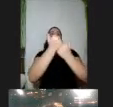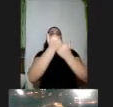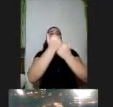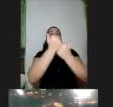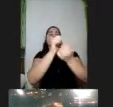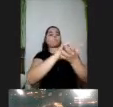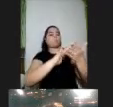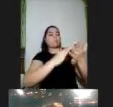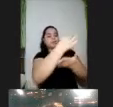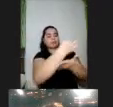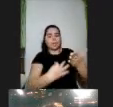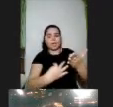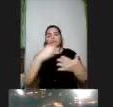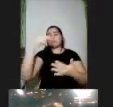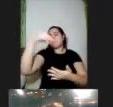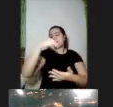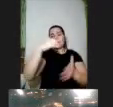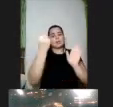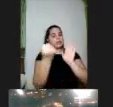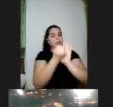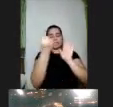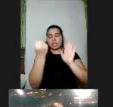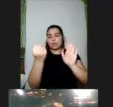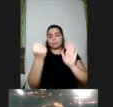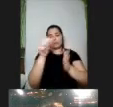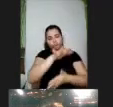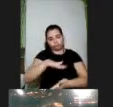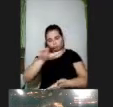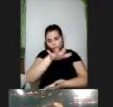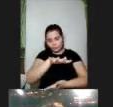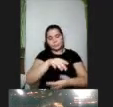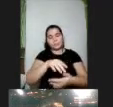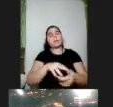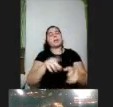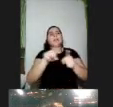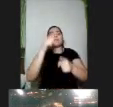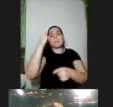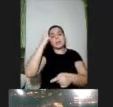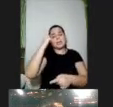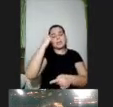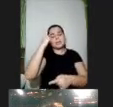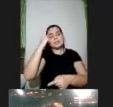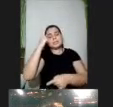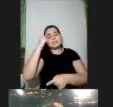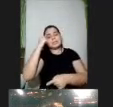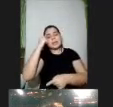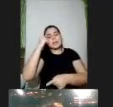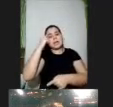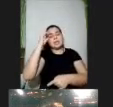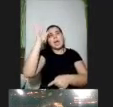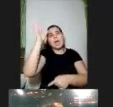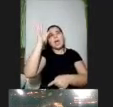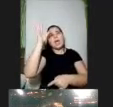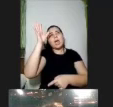matemáticas símbolos de diversas formas pensar aí nessa compreensão em exemplos que